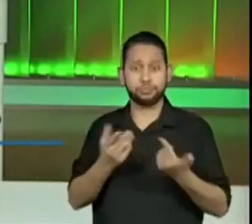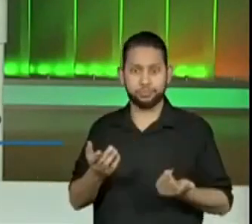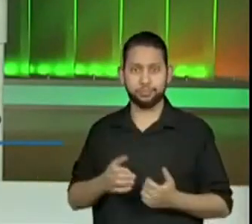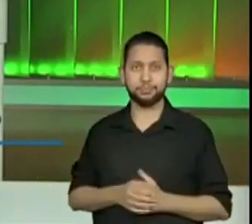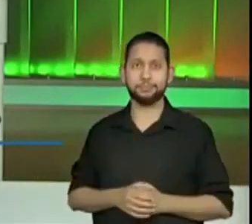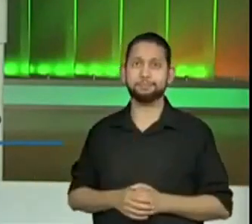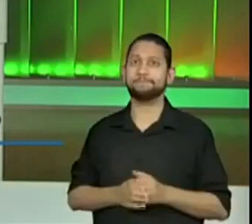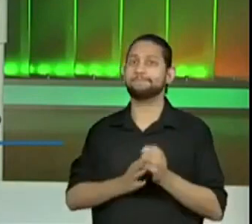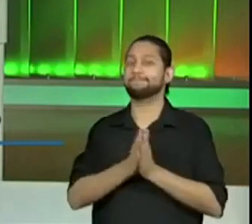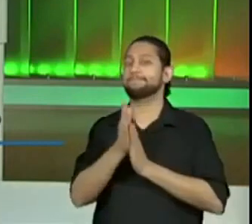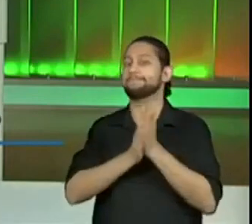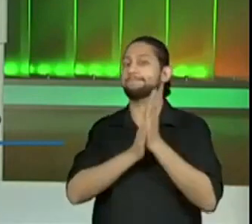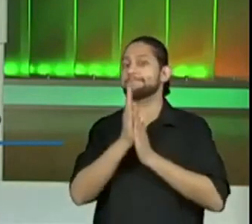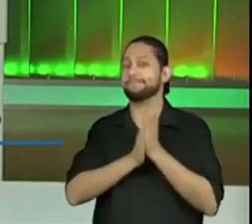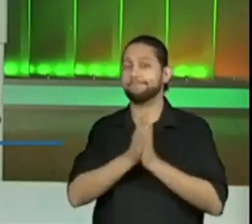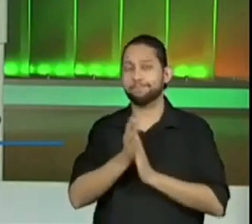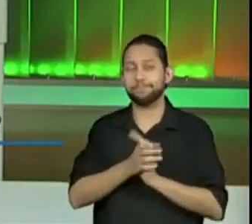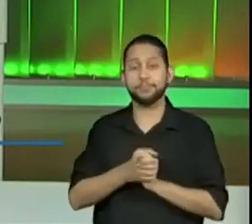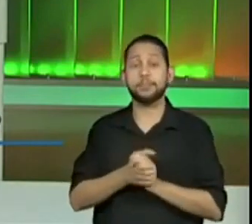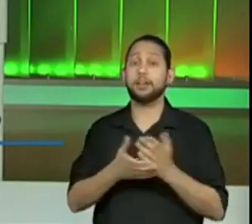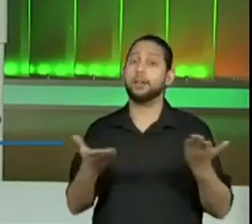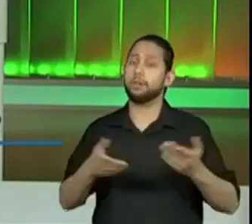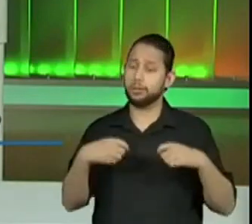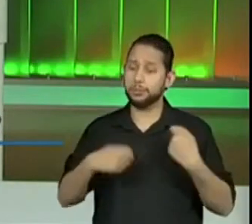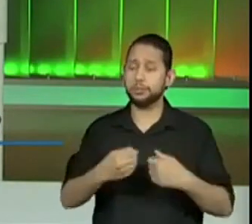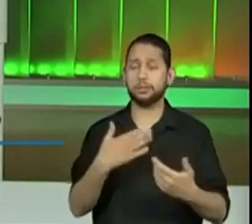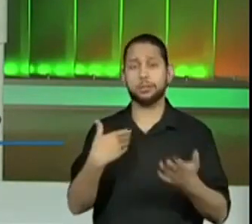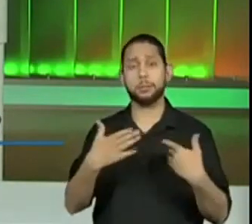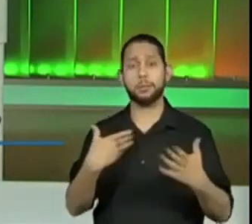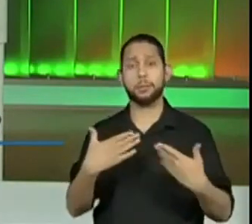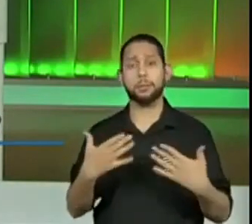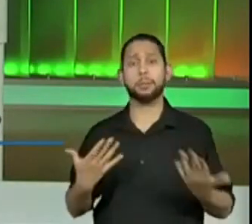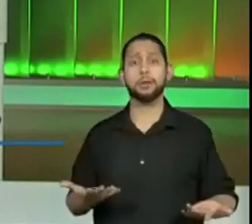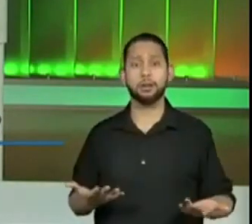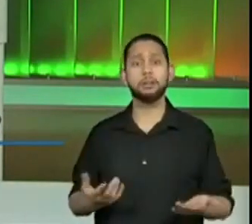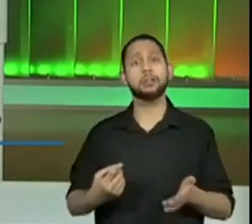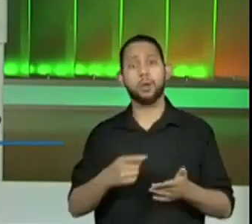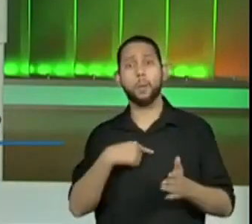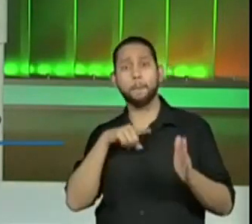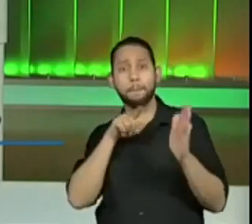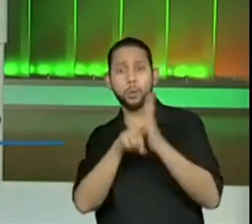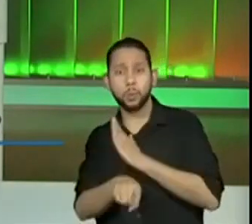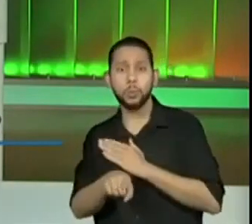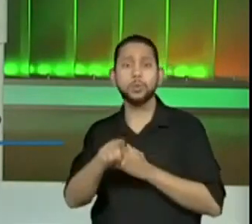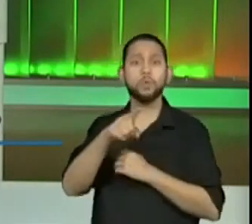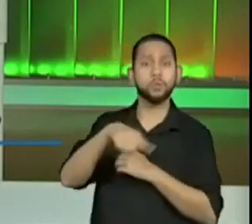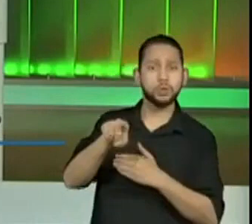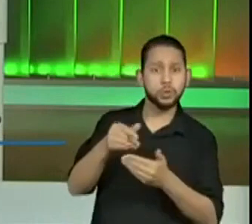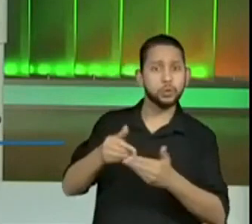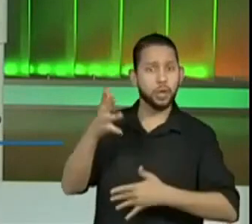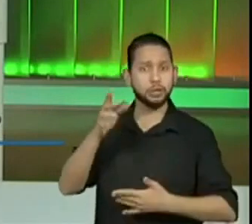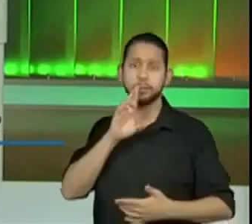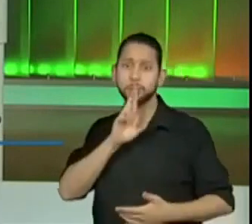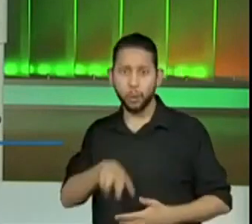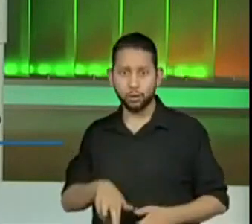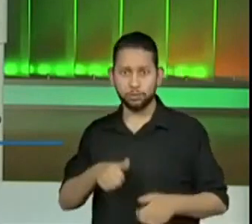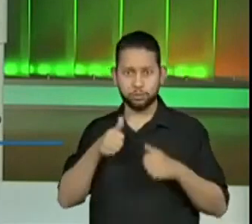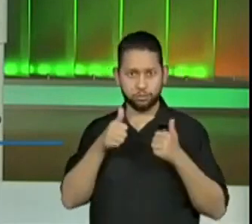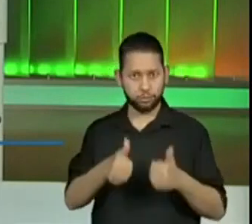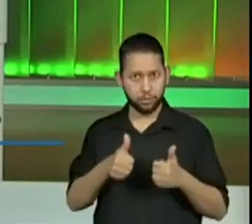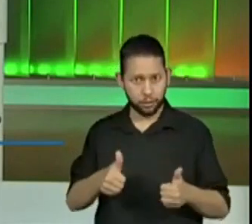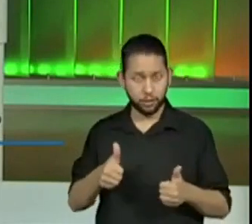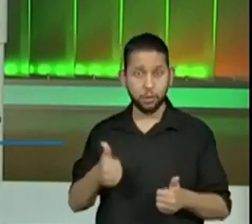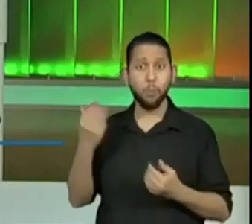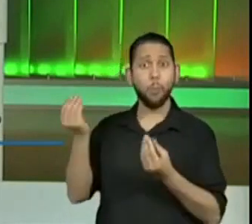Agora eu vou precisar da interação de vocês. Alunos do quinto ano. Interajam com os professores e os professores vão